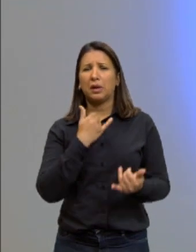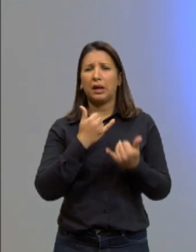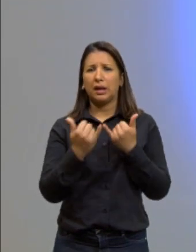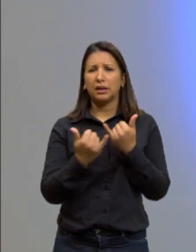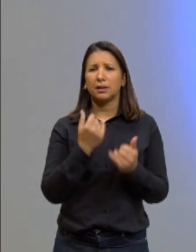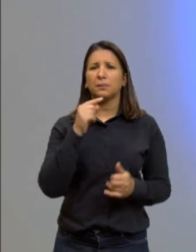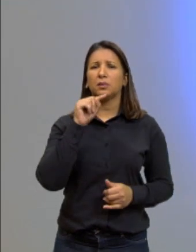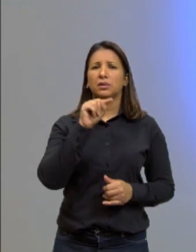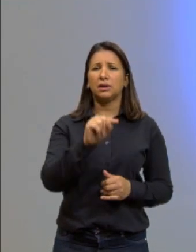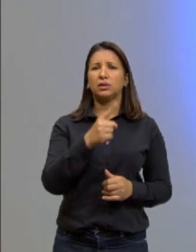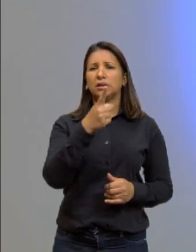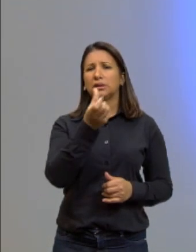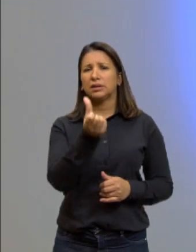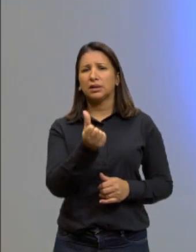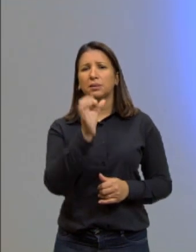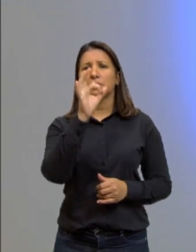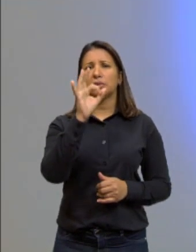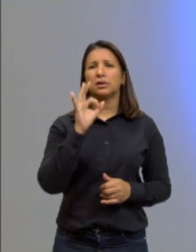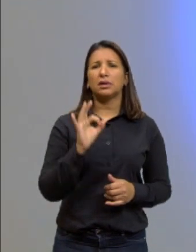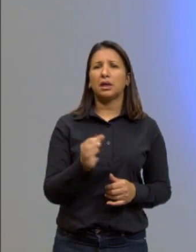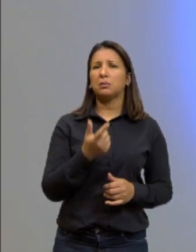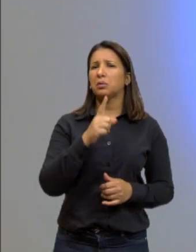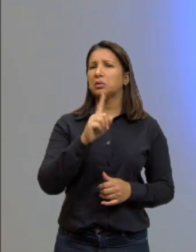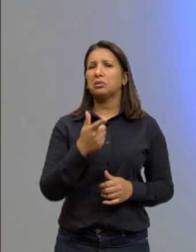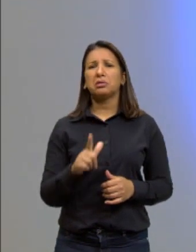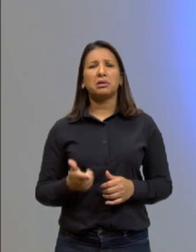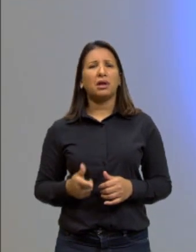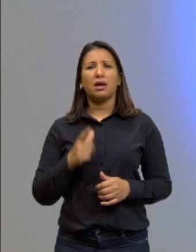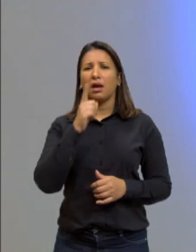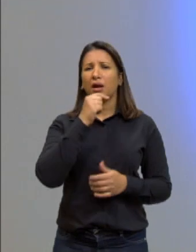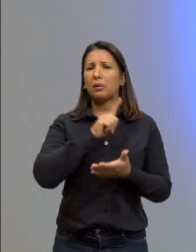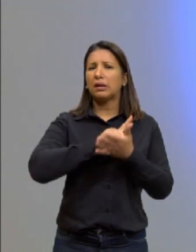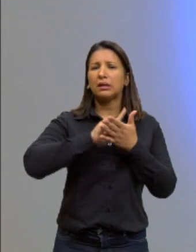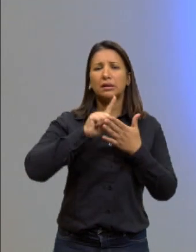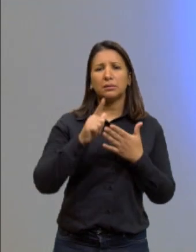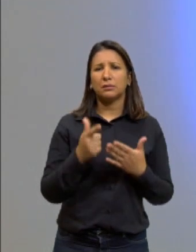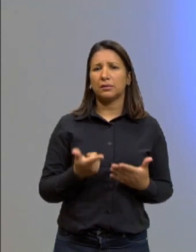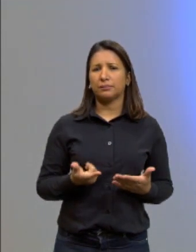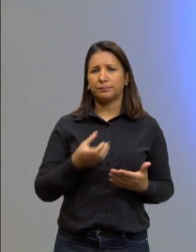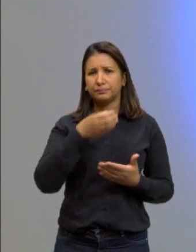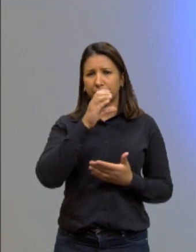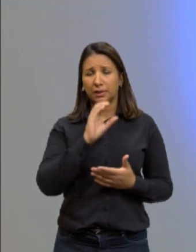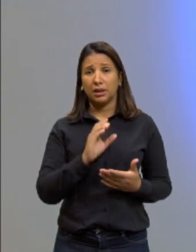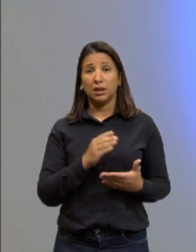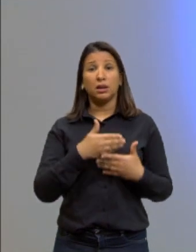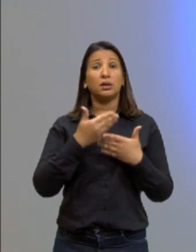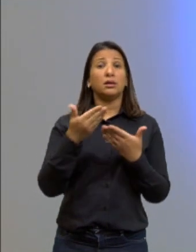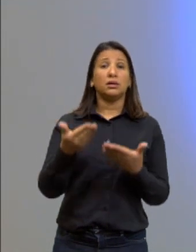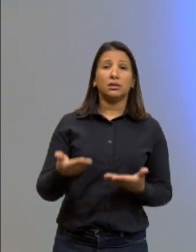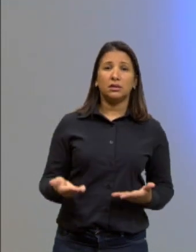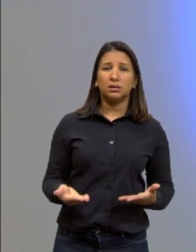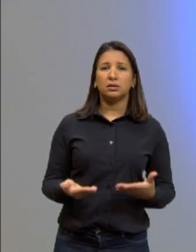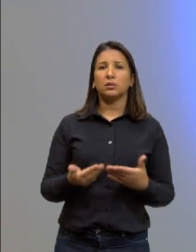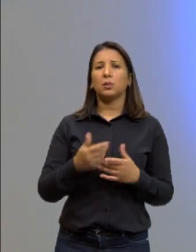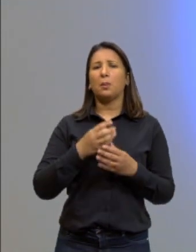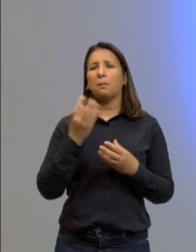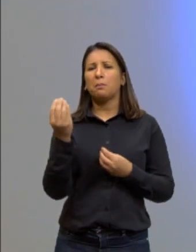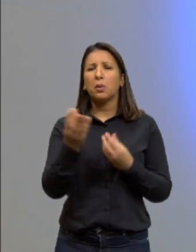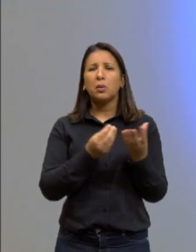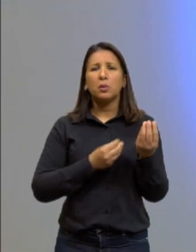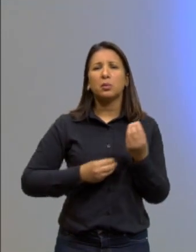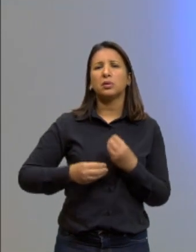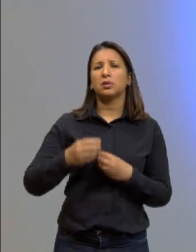disso, 16% não tem água tratada. Com isso, muitos